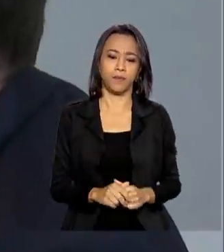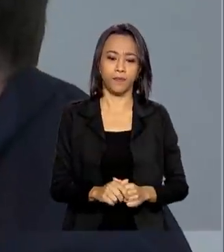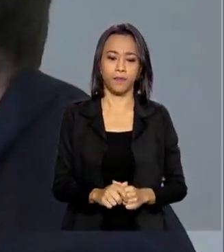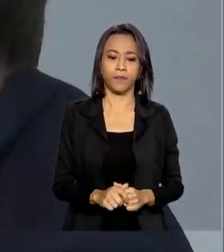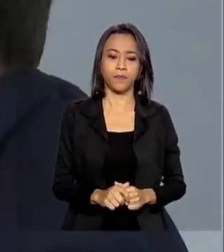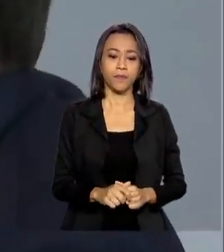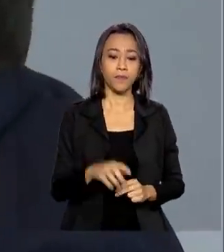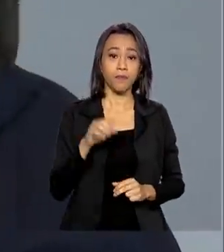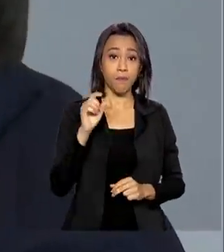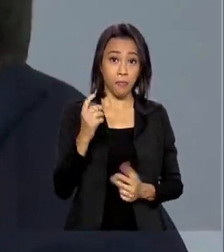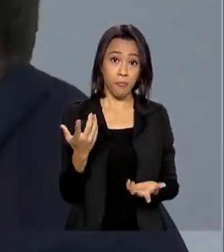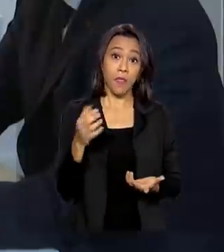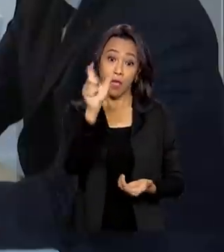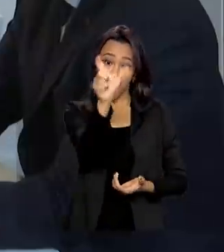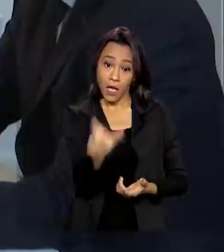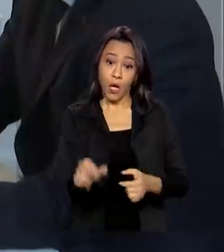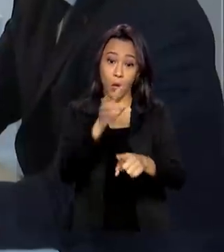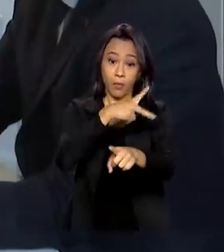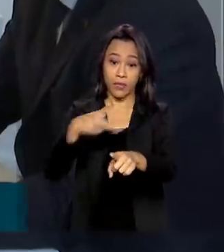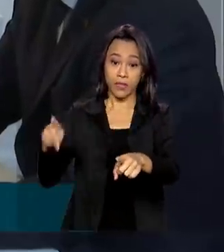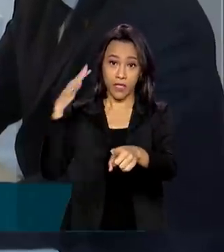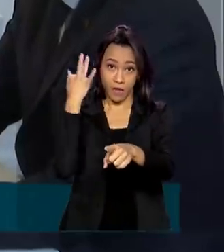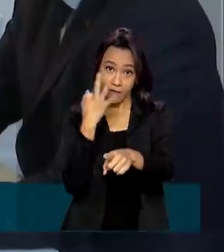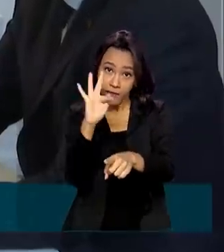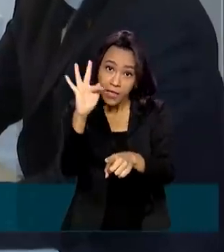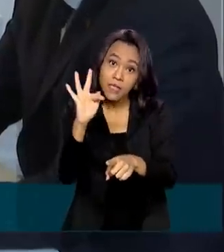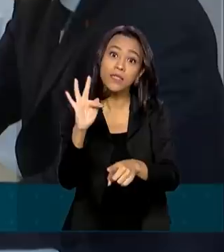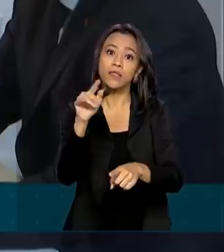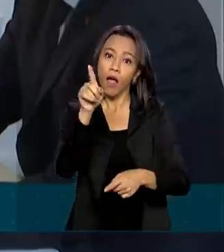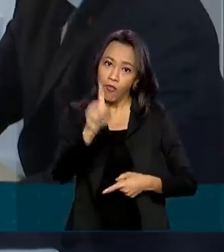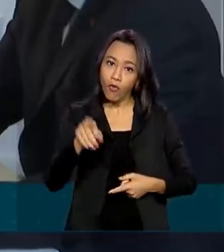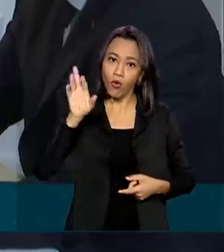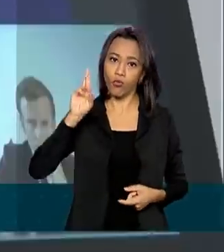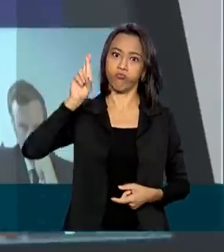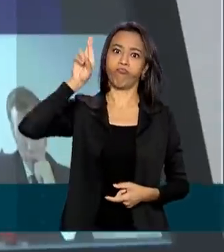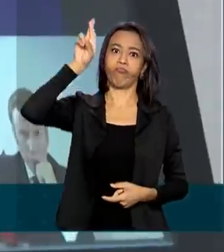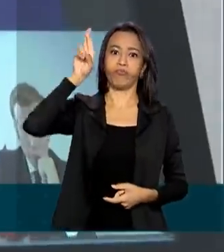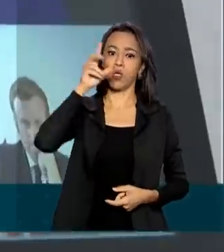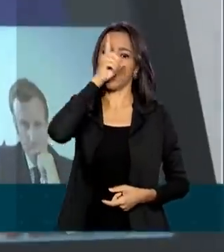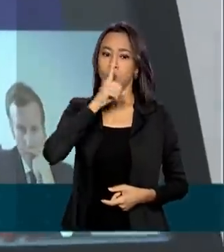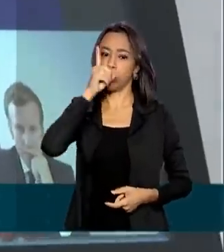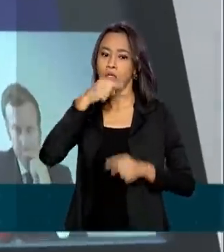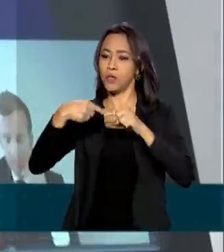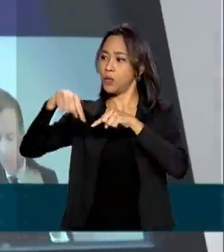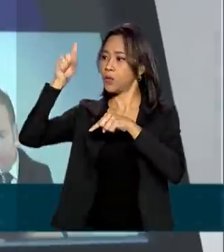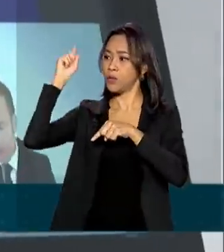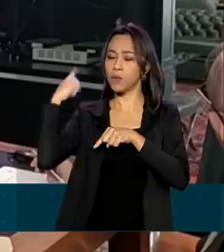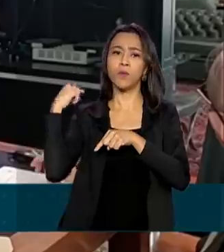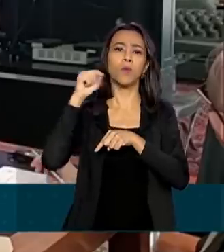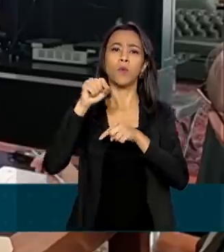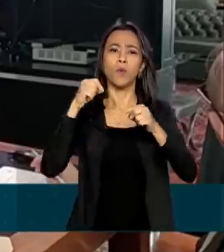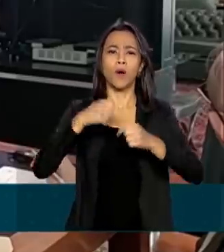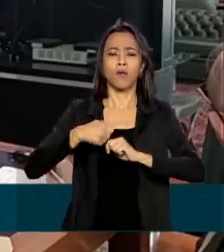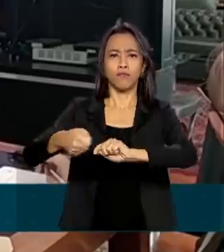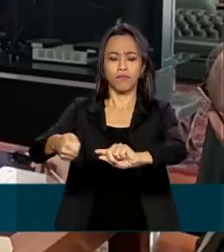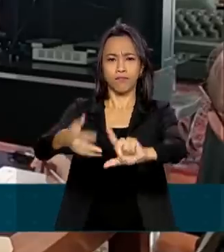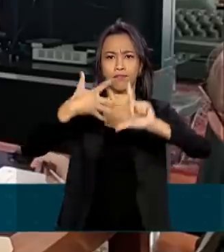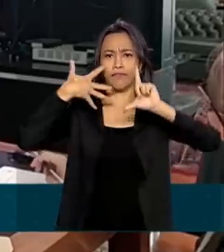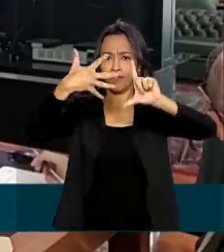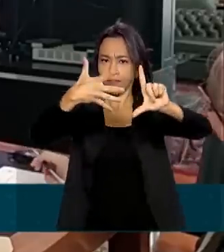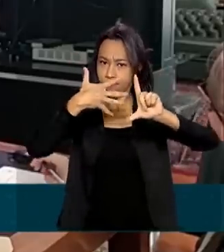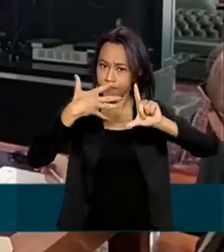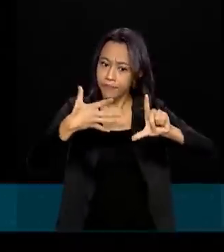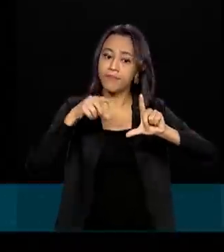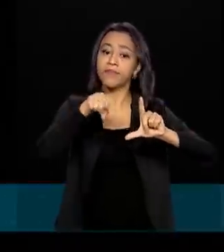O presidente da França, Emmanuel Macron, comandou nesse domingo uma videoconferência internacional de apoio ao